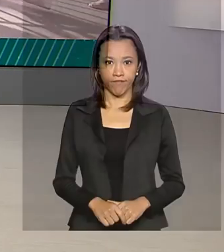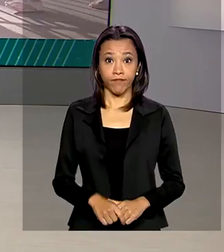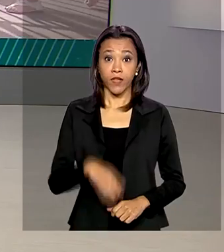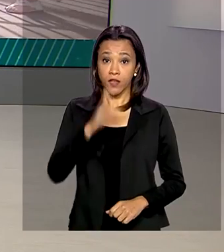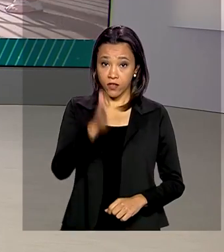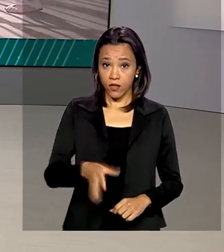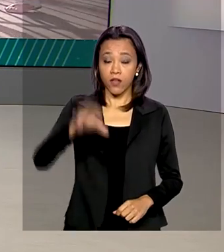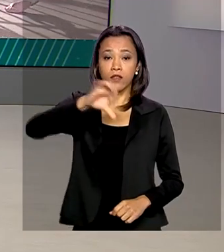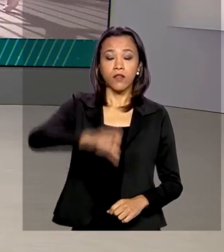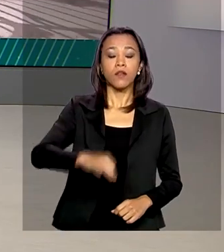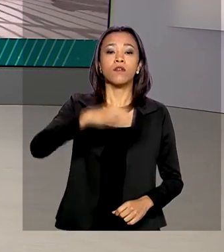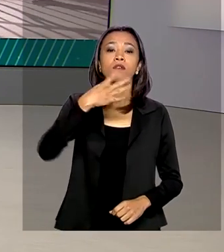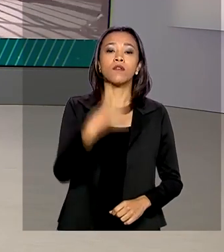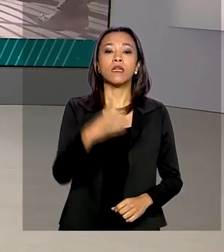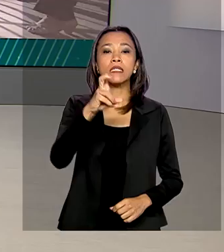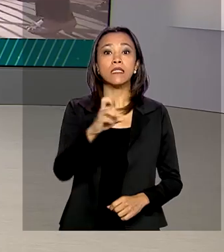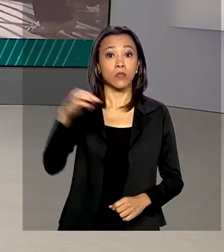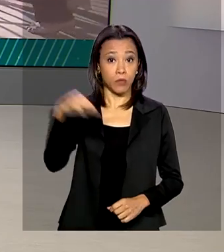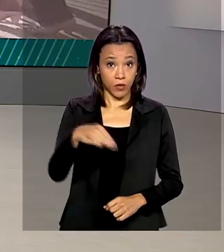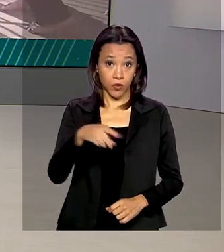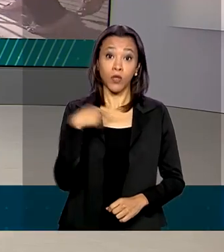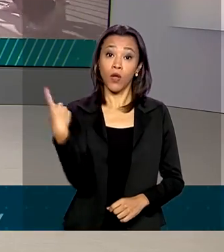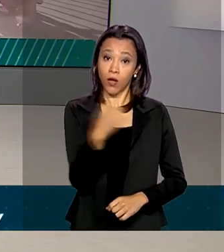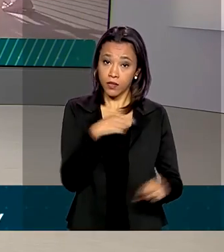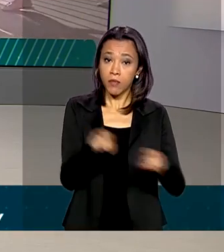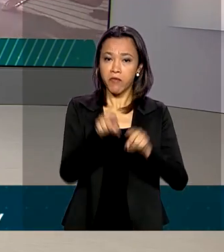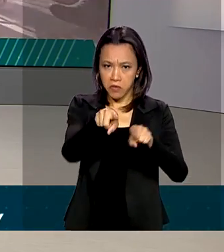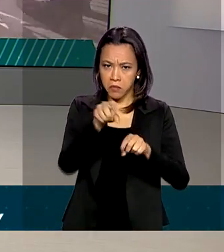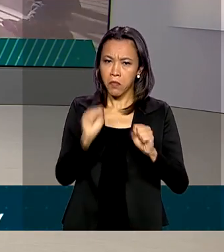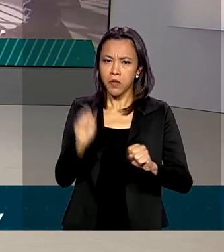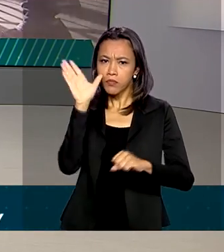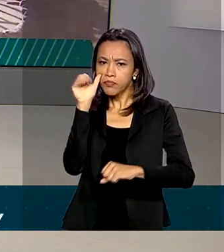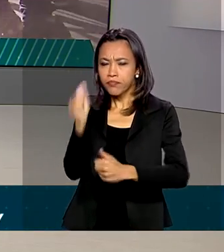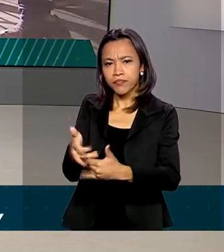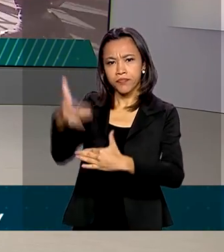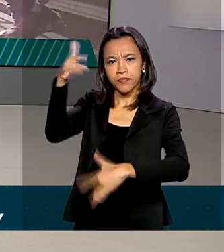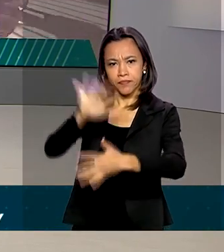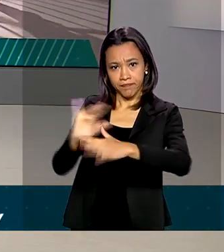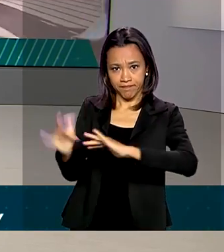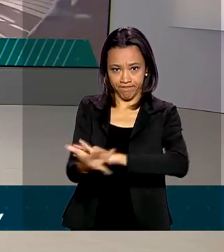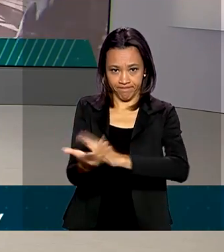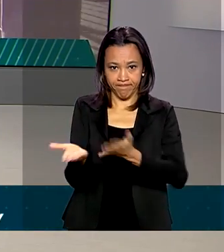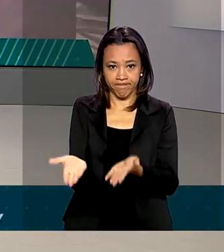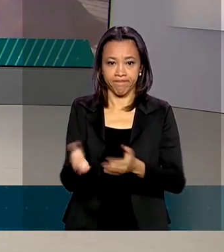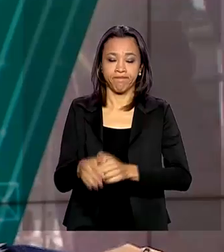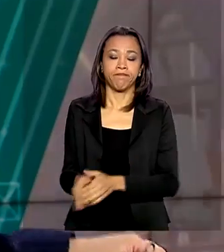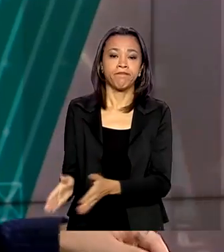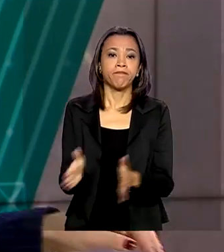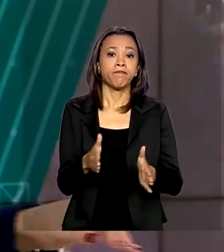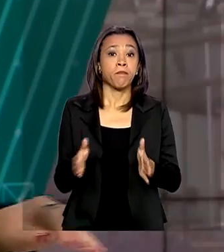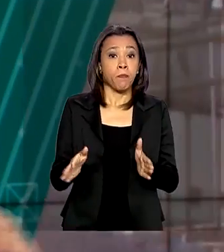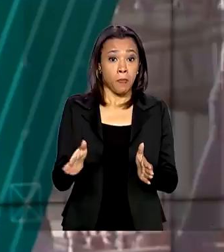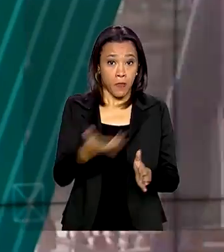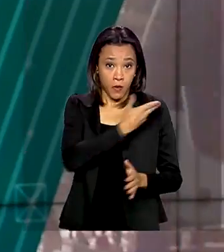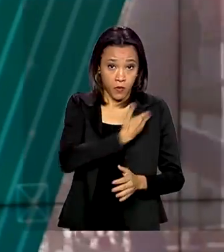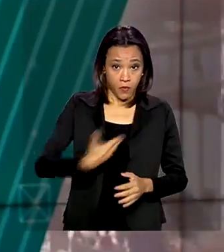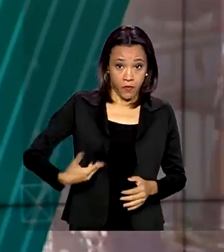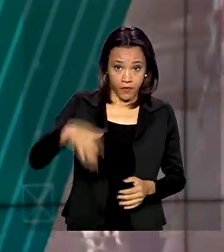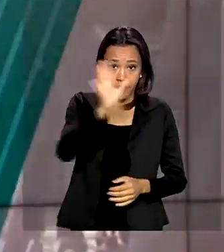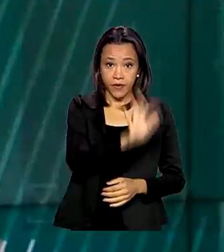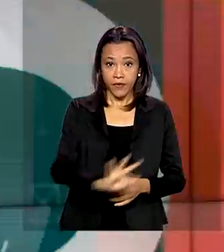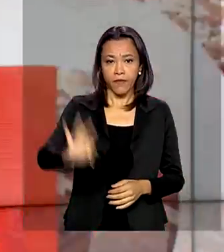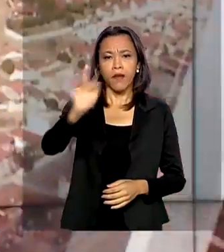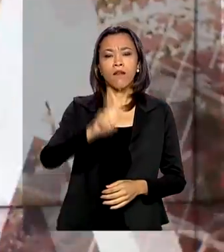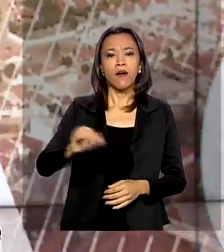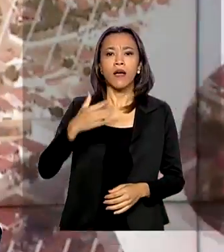São 9 horas e 45 minutos. Nós estamos ao vivo também pelas redes sociais. O governo federal